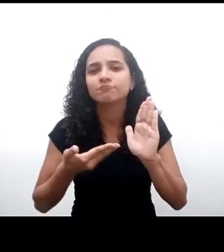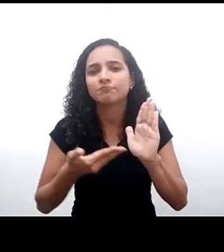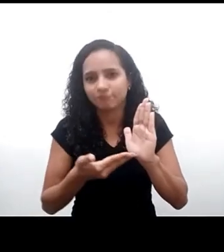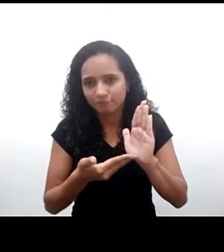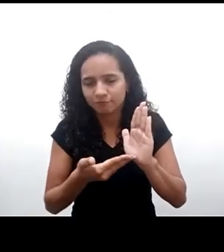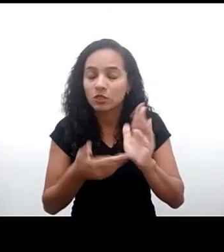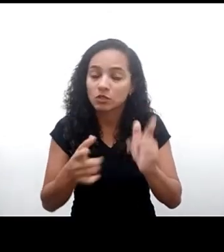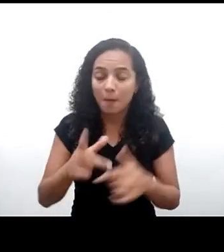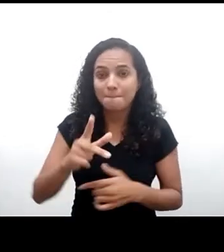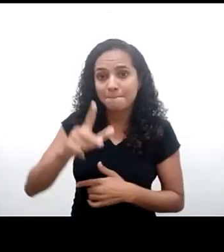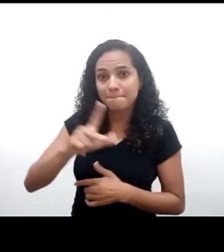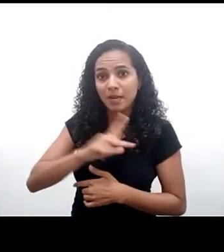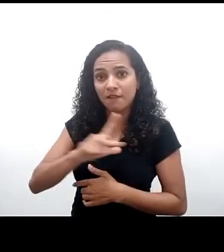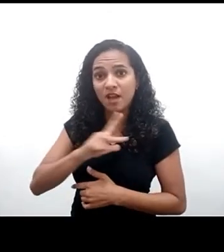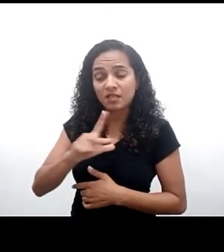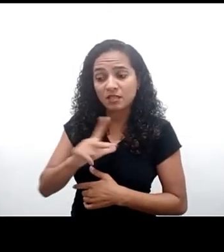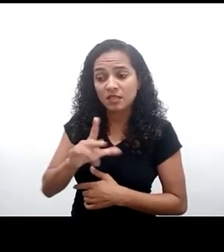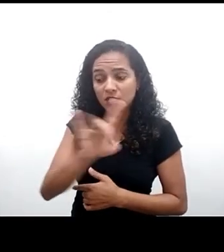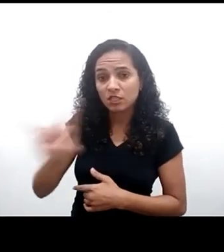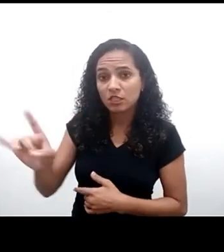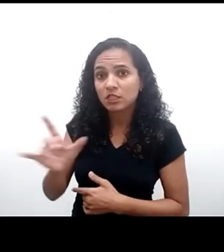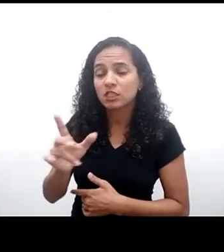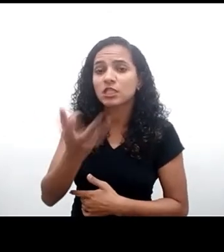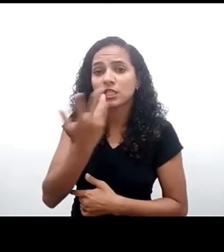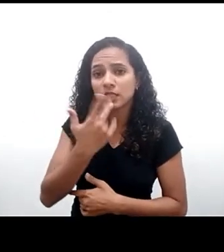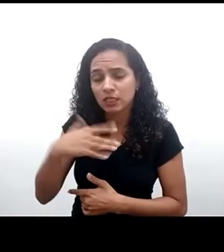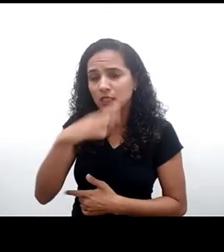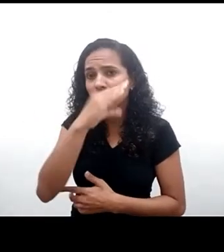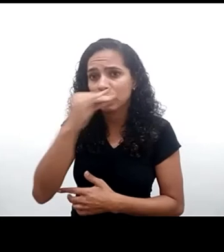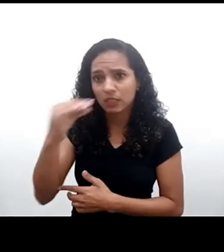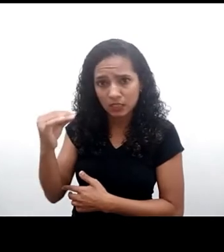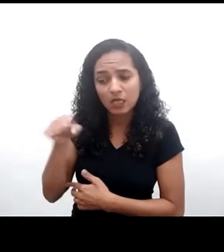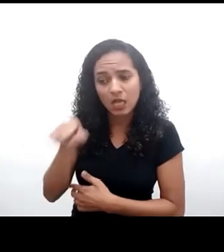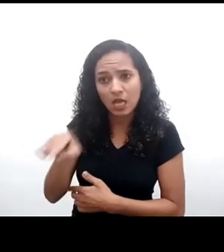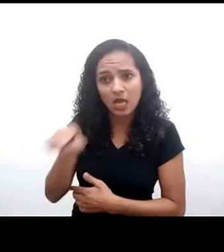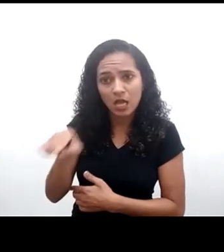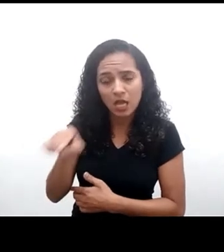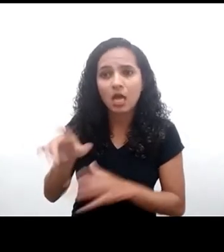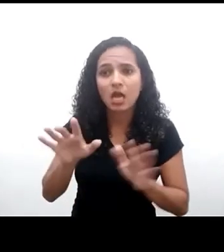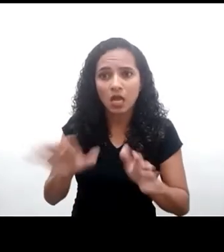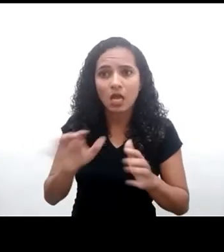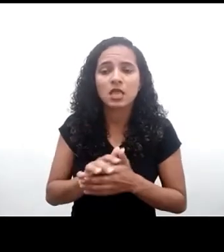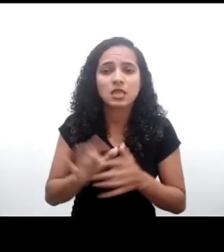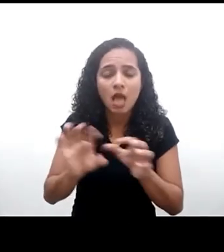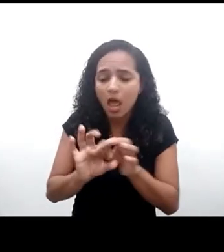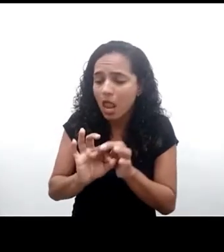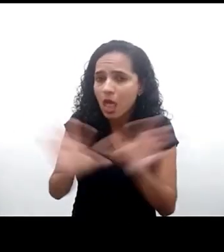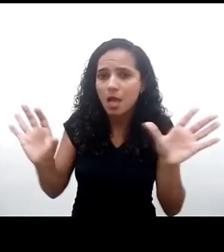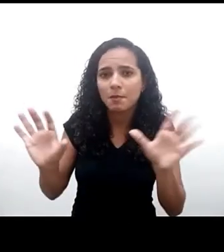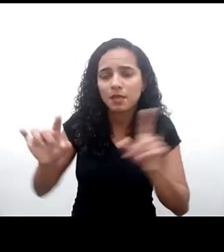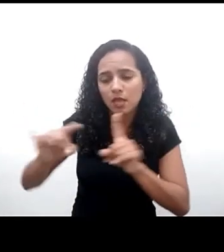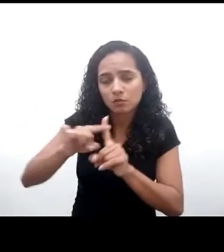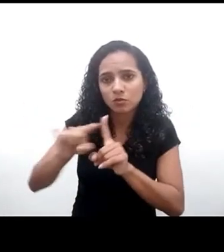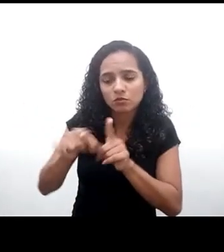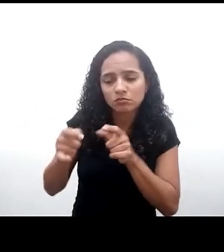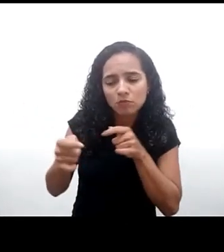privacidade das crianças e o direito à privacidade ressignificado nessa dimensão da liberdade positiva do controle sobre